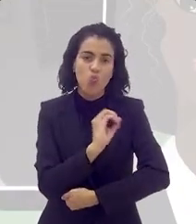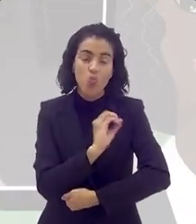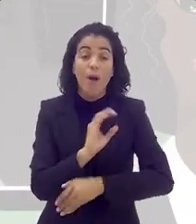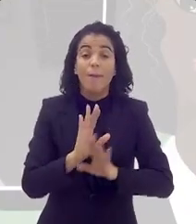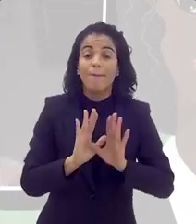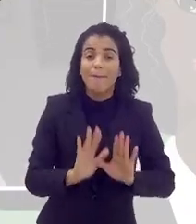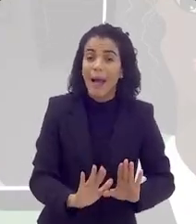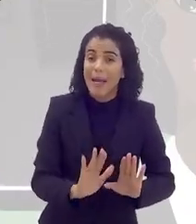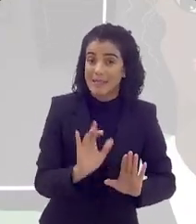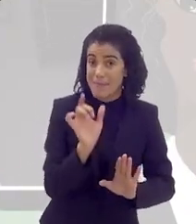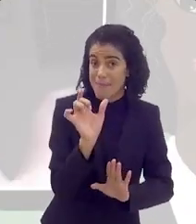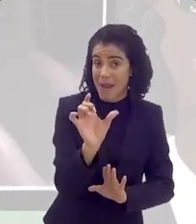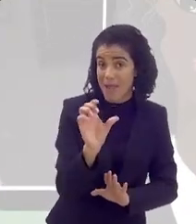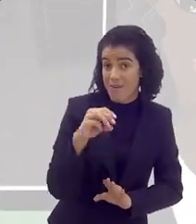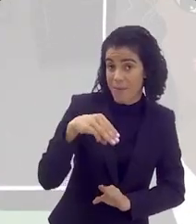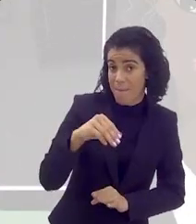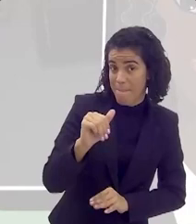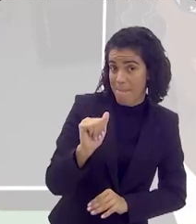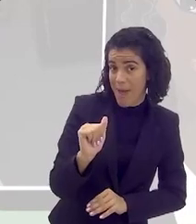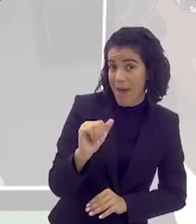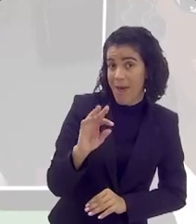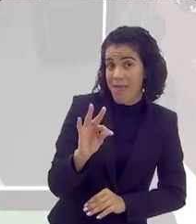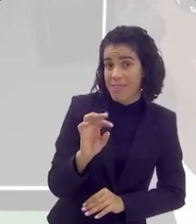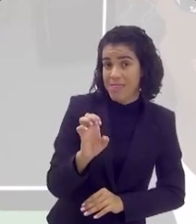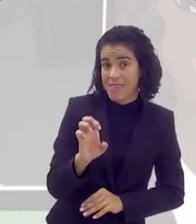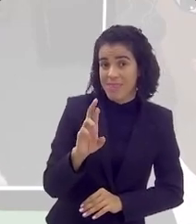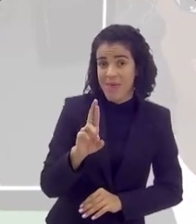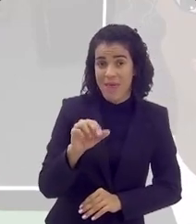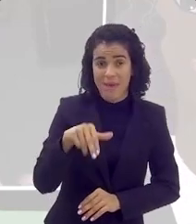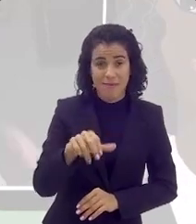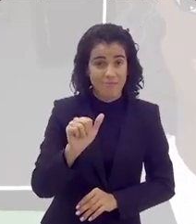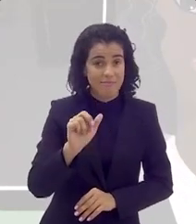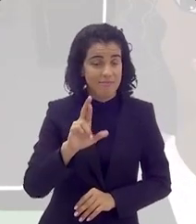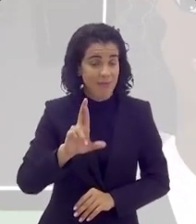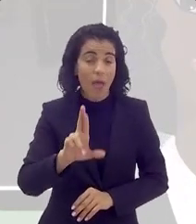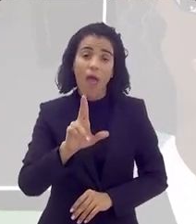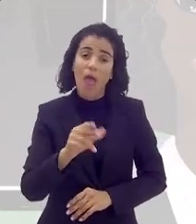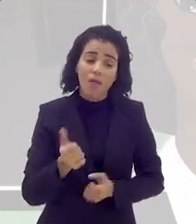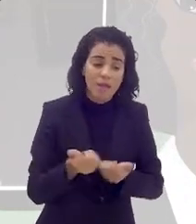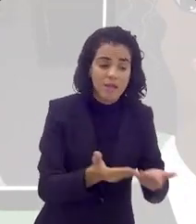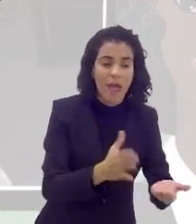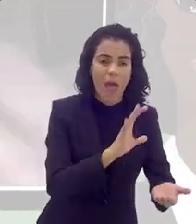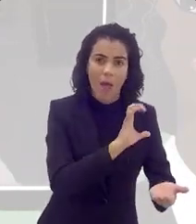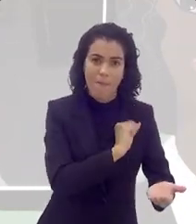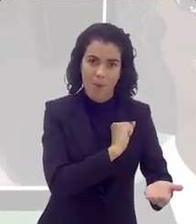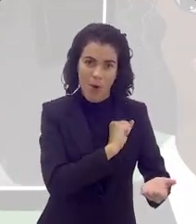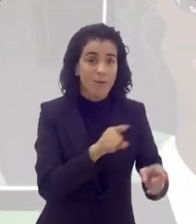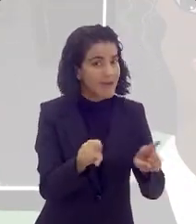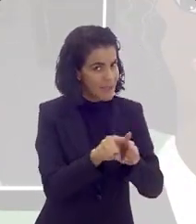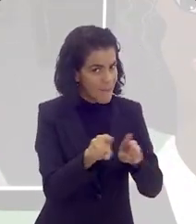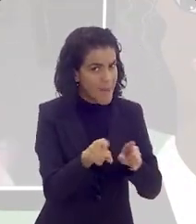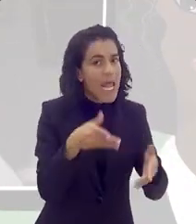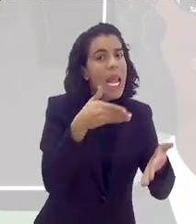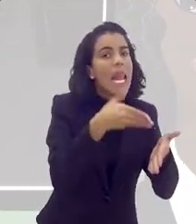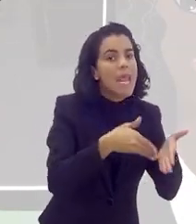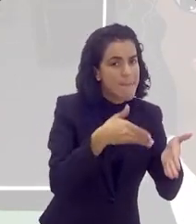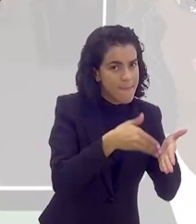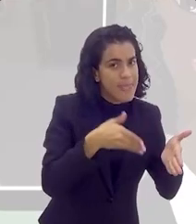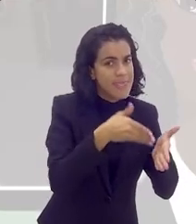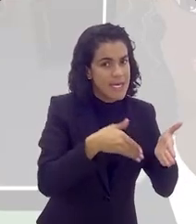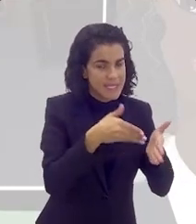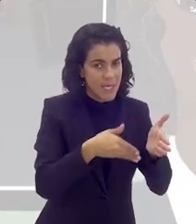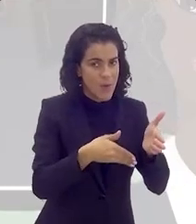maternar, eu acho que uma das maiores formas de dar amor é educar e limitar. Então, o amor é muito mais o